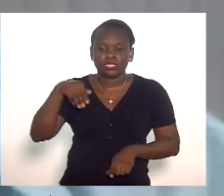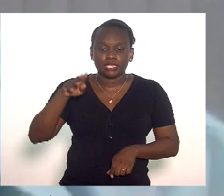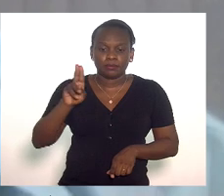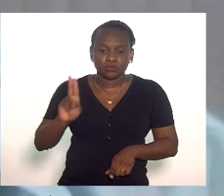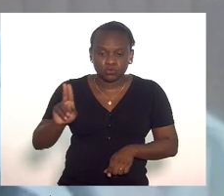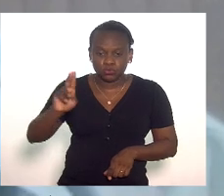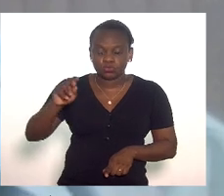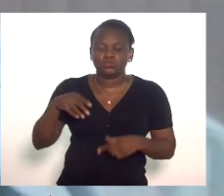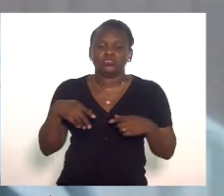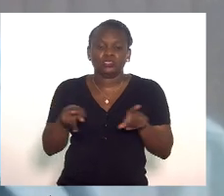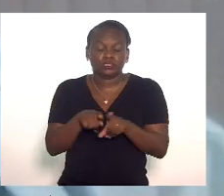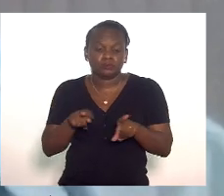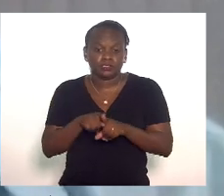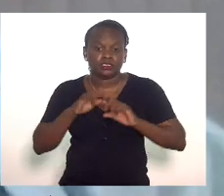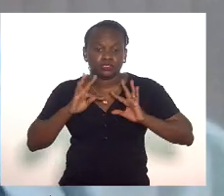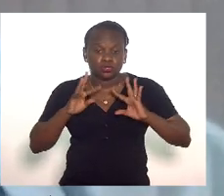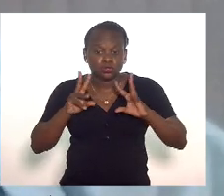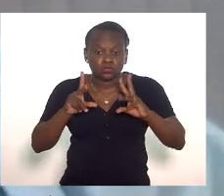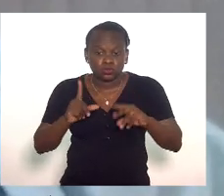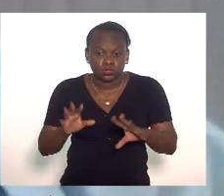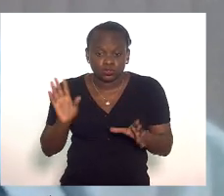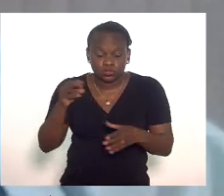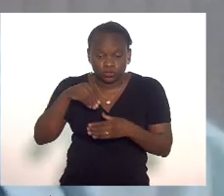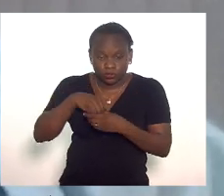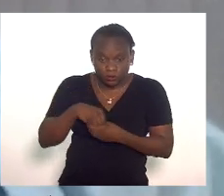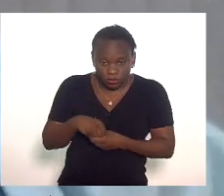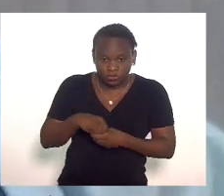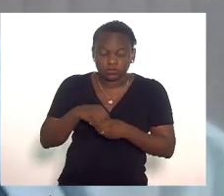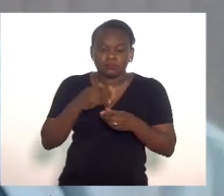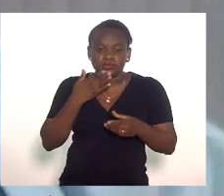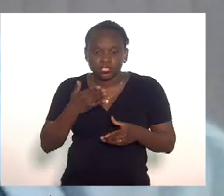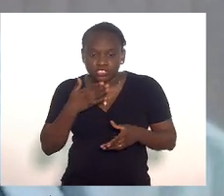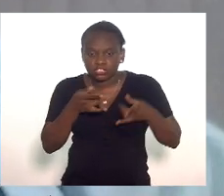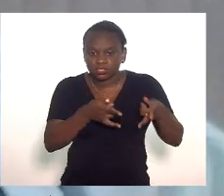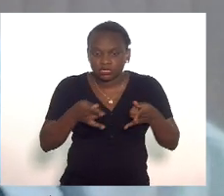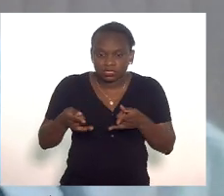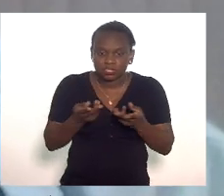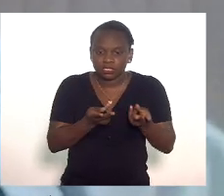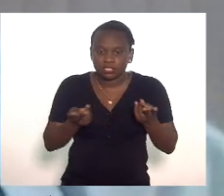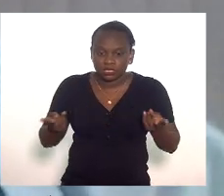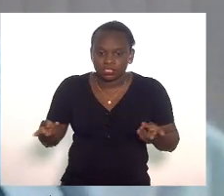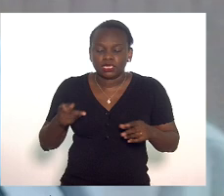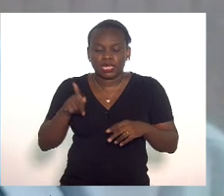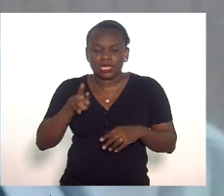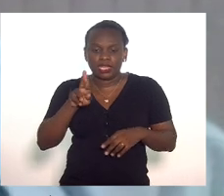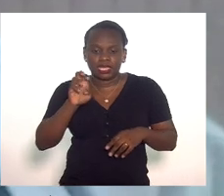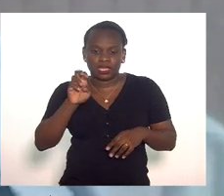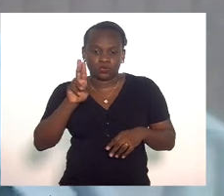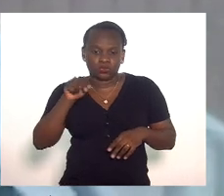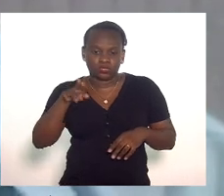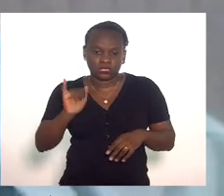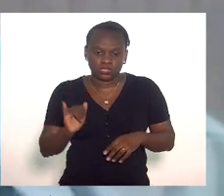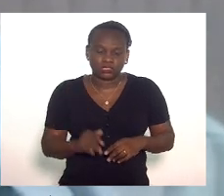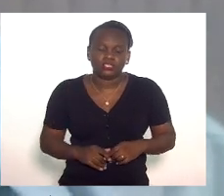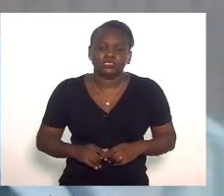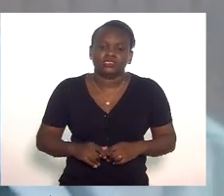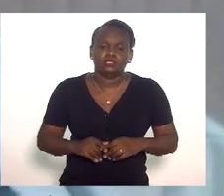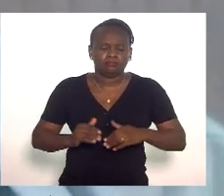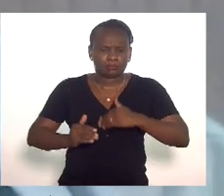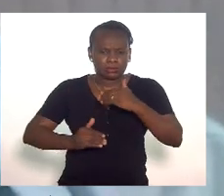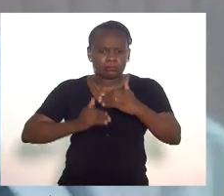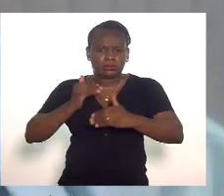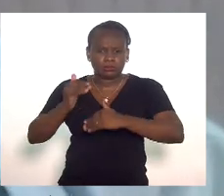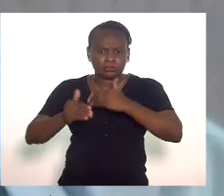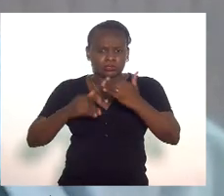mas também toda a concentração de pedidos de leitos através da reuni foi um avanço